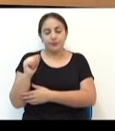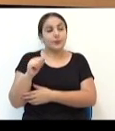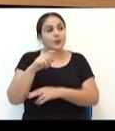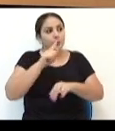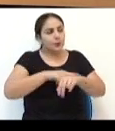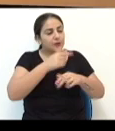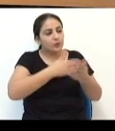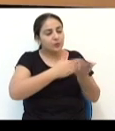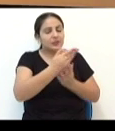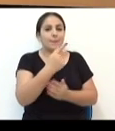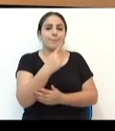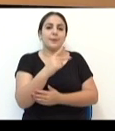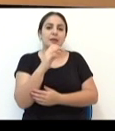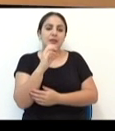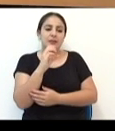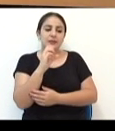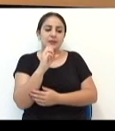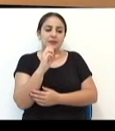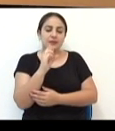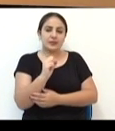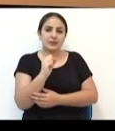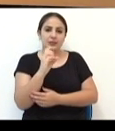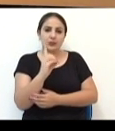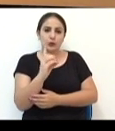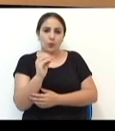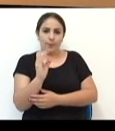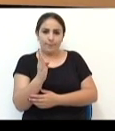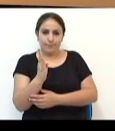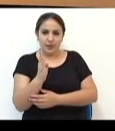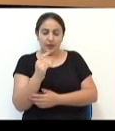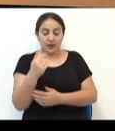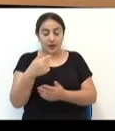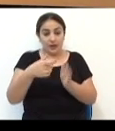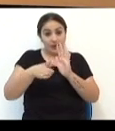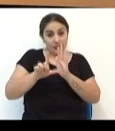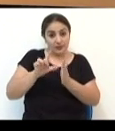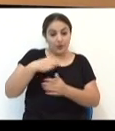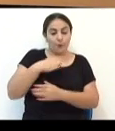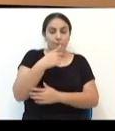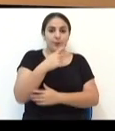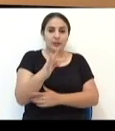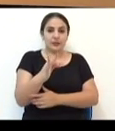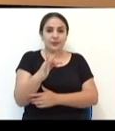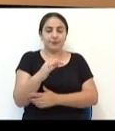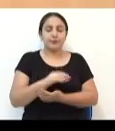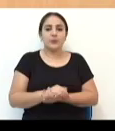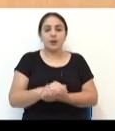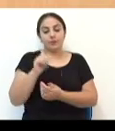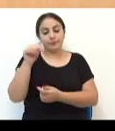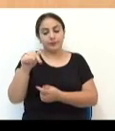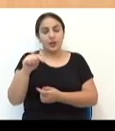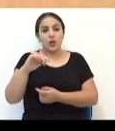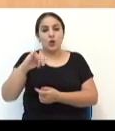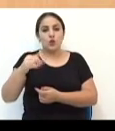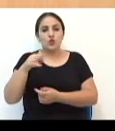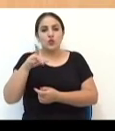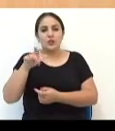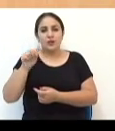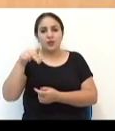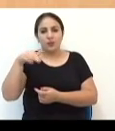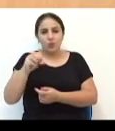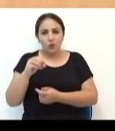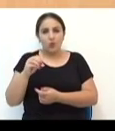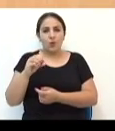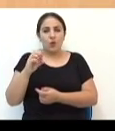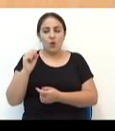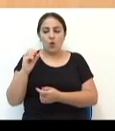eu entrei ao PCdoB, eu era do PT. Foi através de um convite hoje do deputado Juliano Rosso que me convidou.